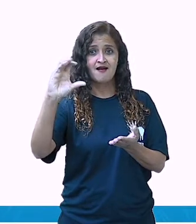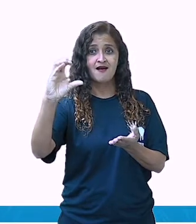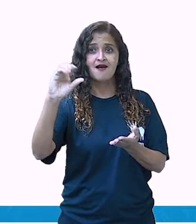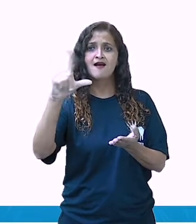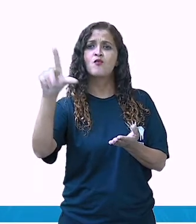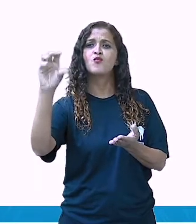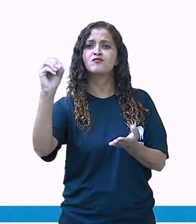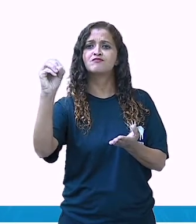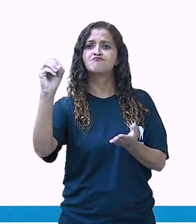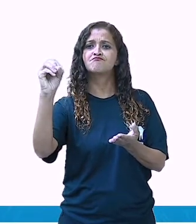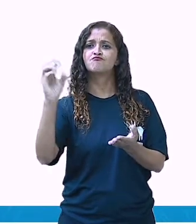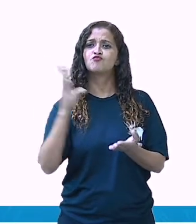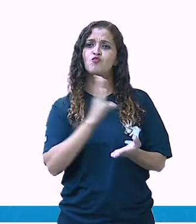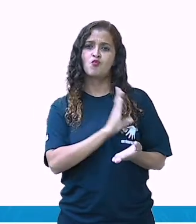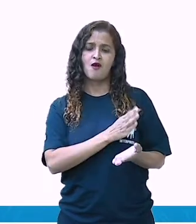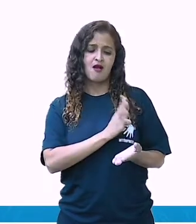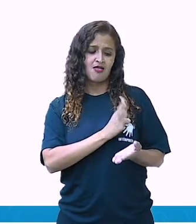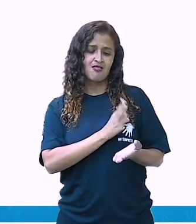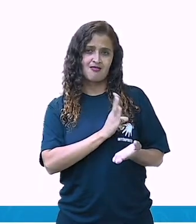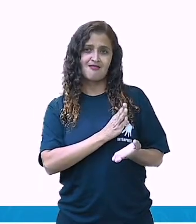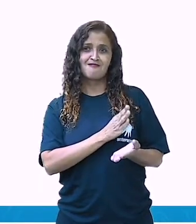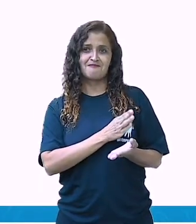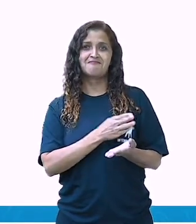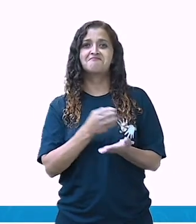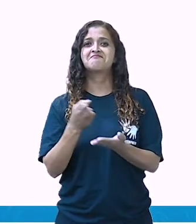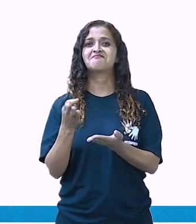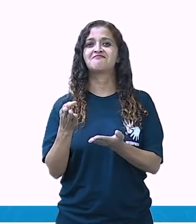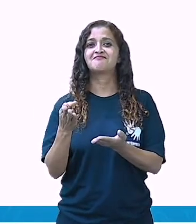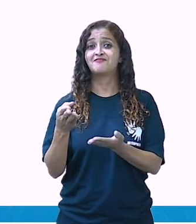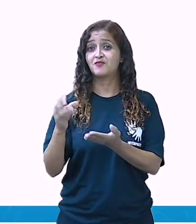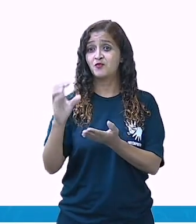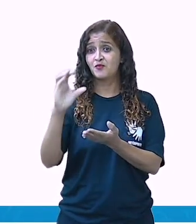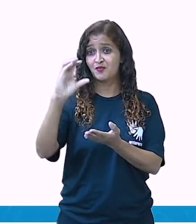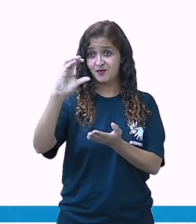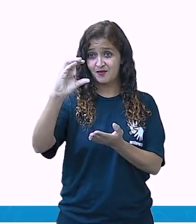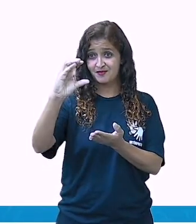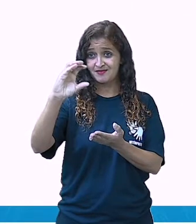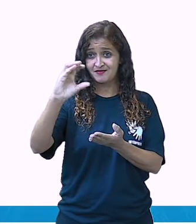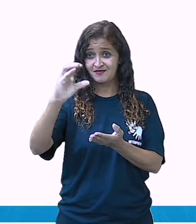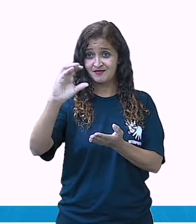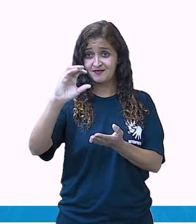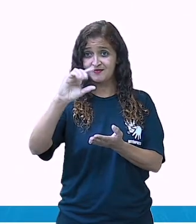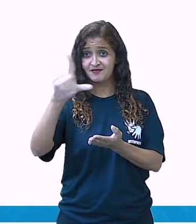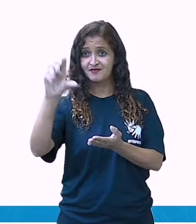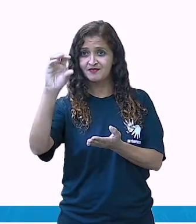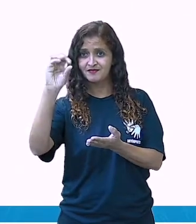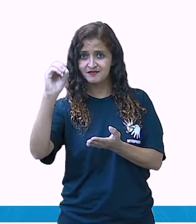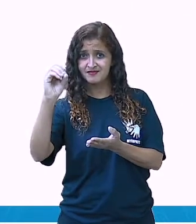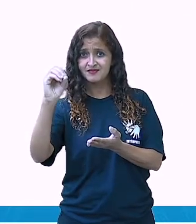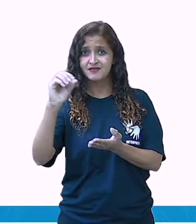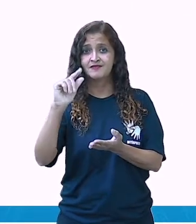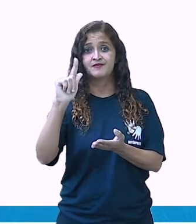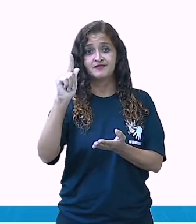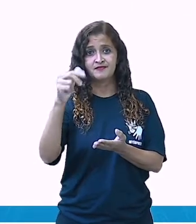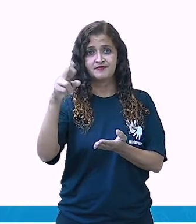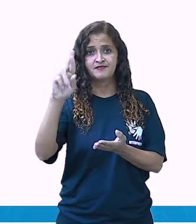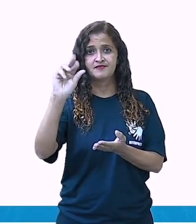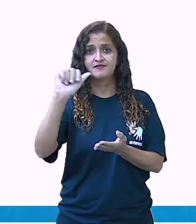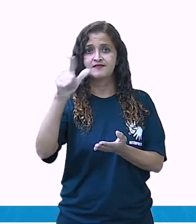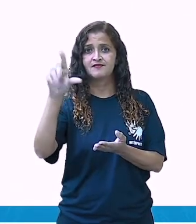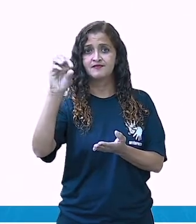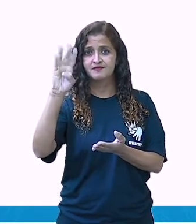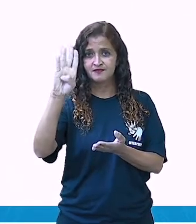terminação do coração. São. Então, a gente tem aqui como exemplo, Grão, bênção,